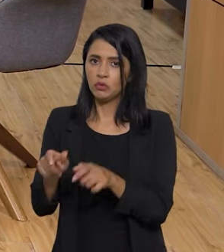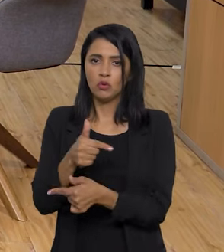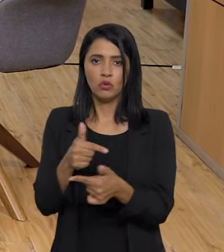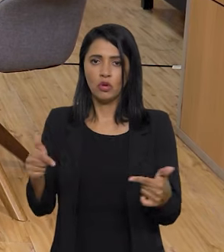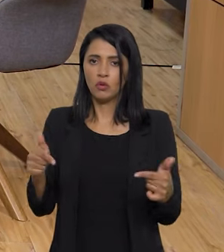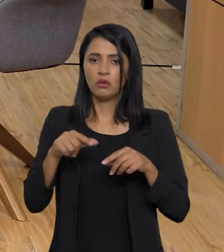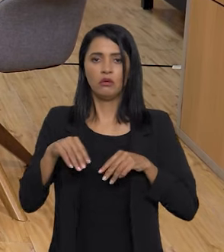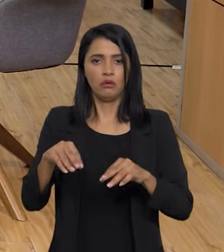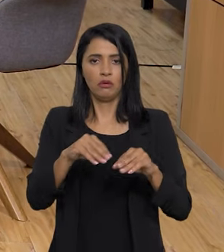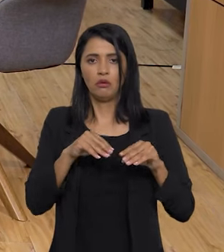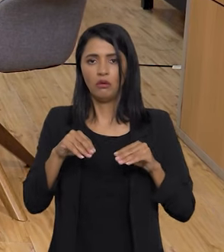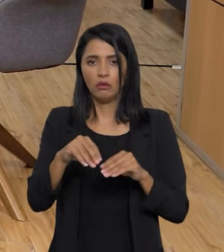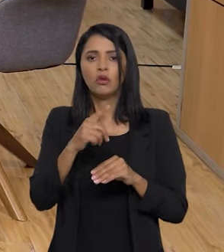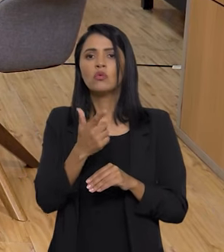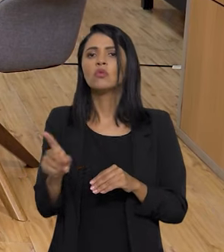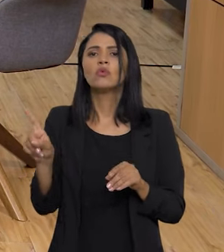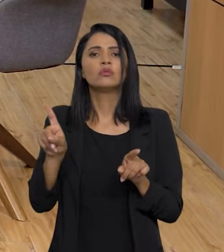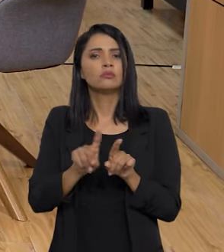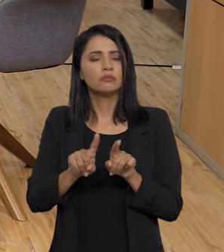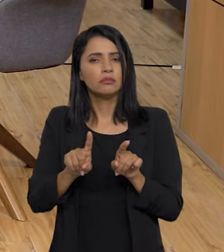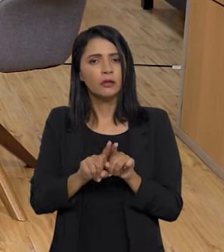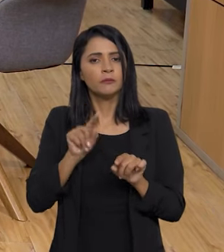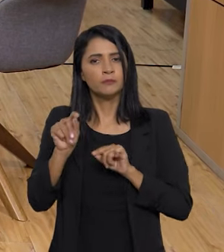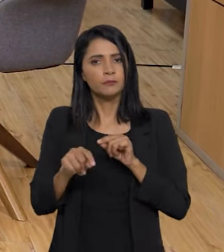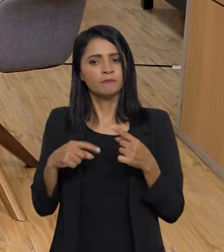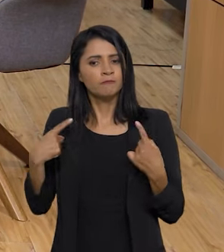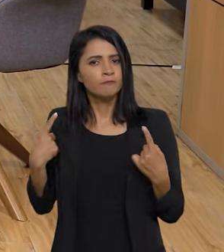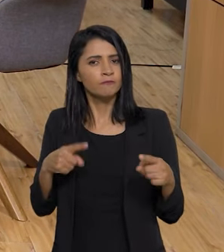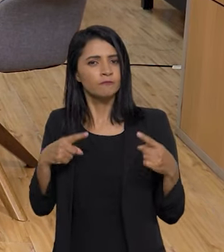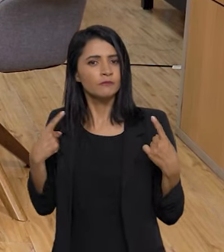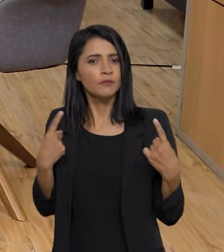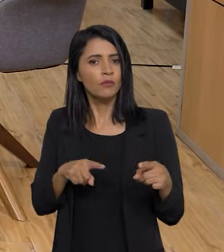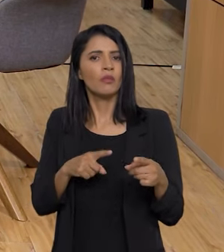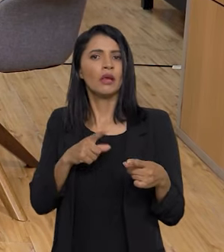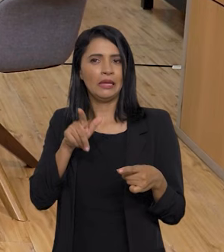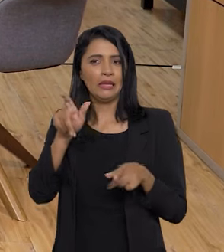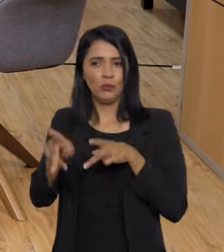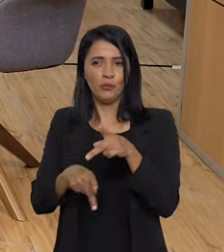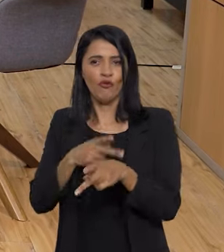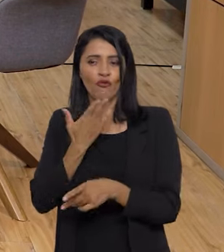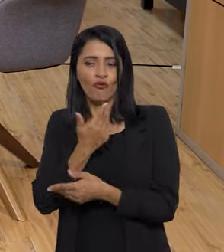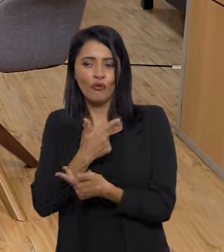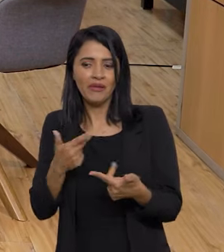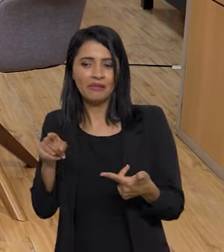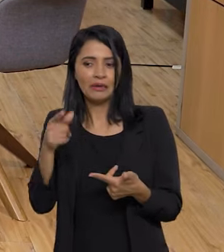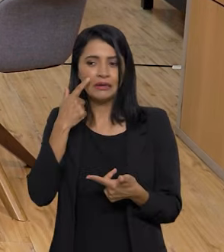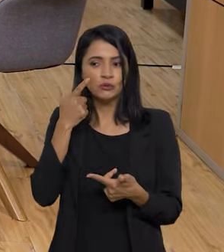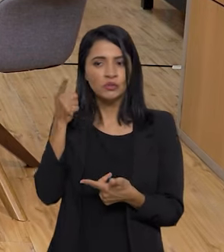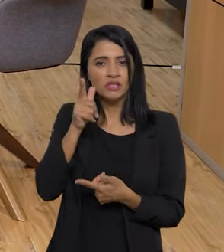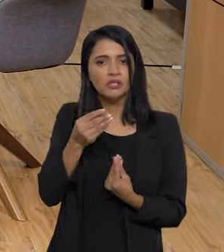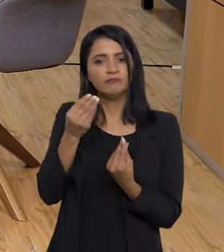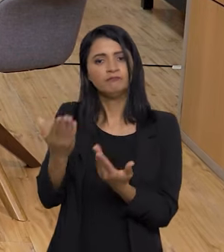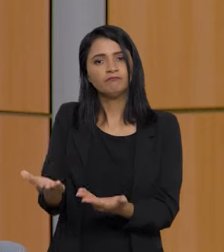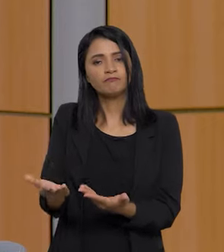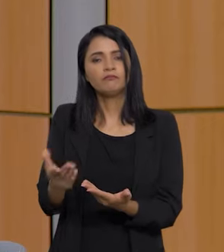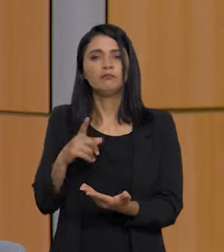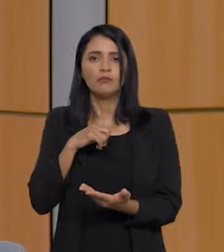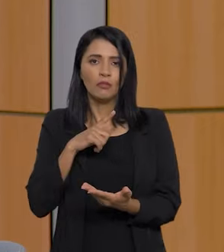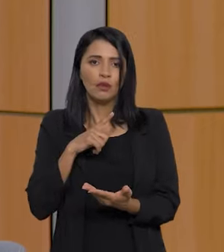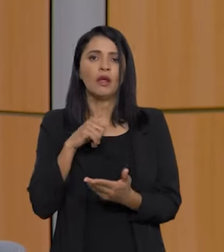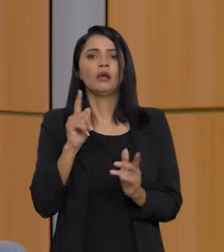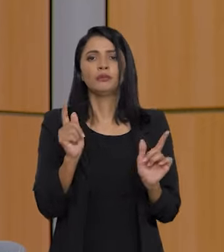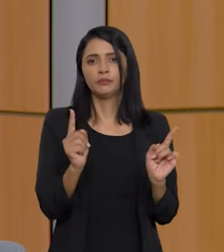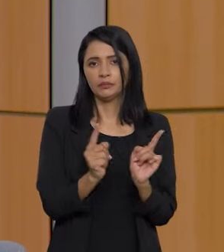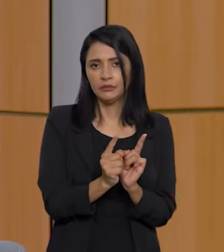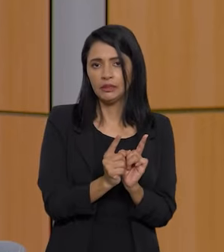aspecto também é que nesse desafio de prover e alimentar o povo, tem o pequeno, tem o